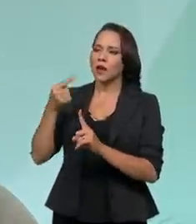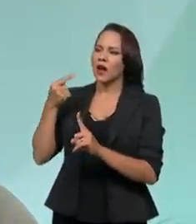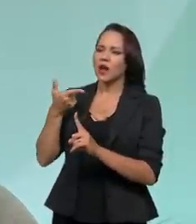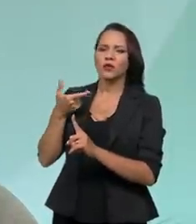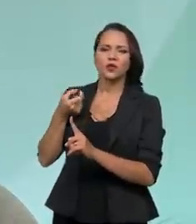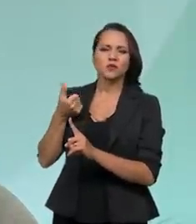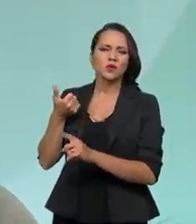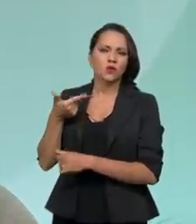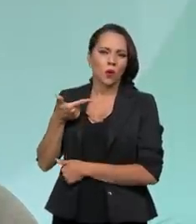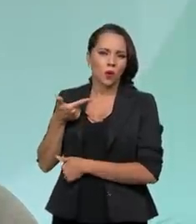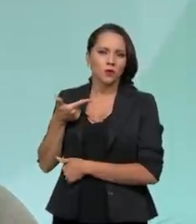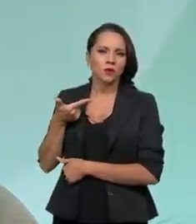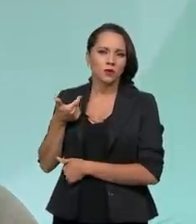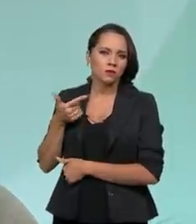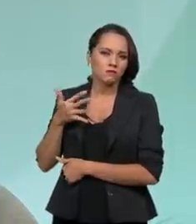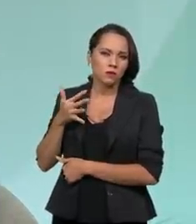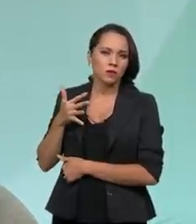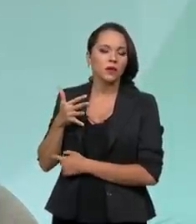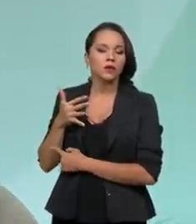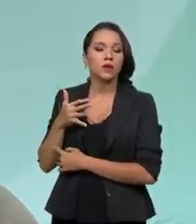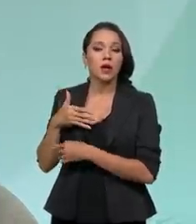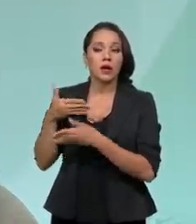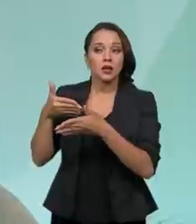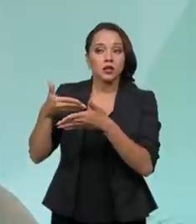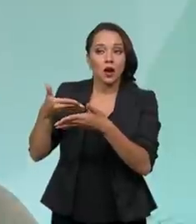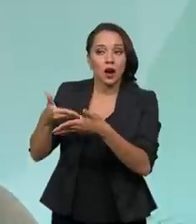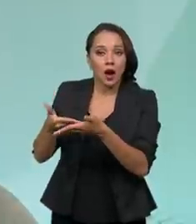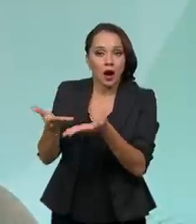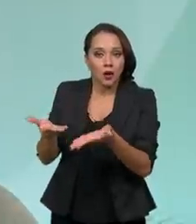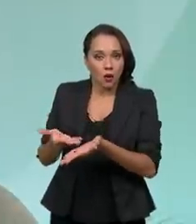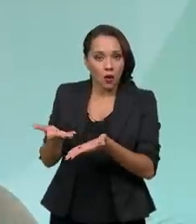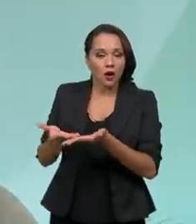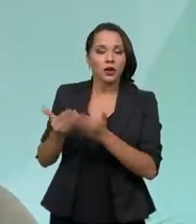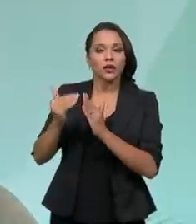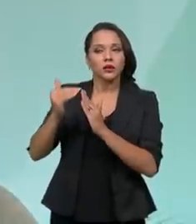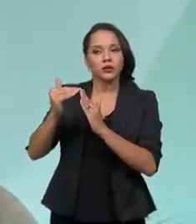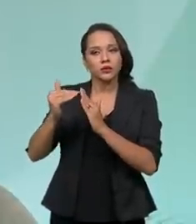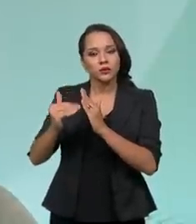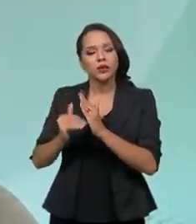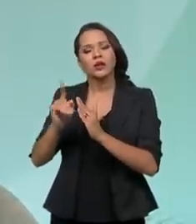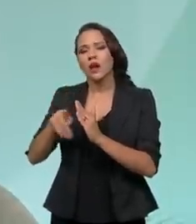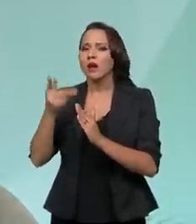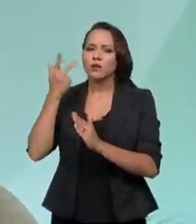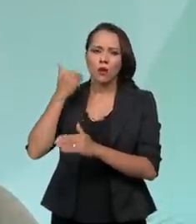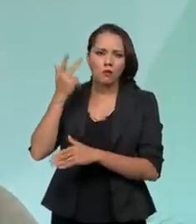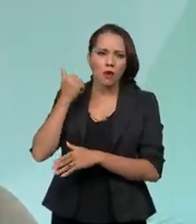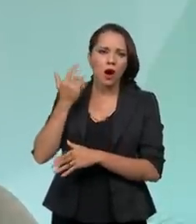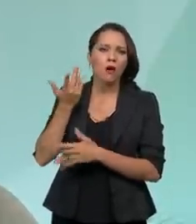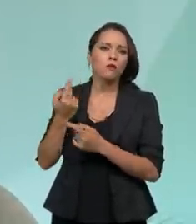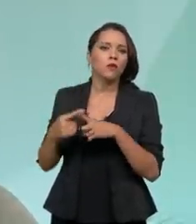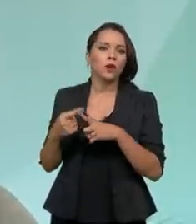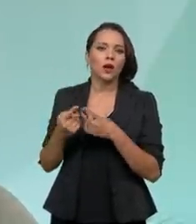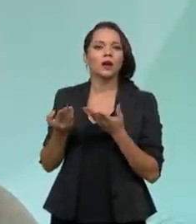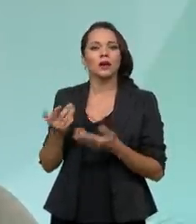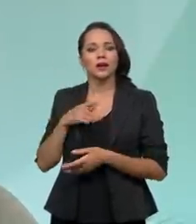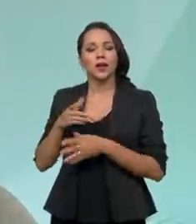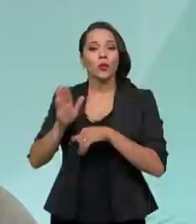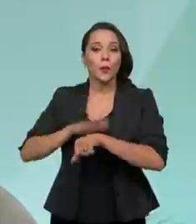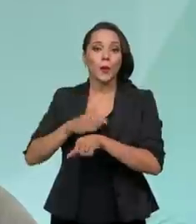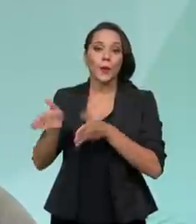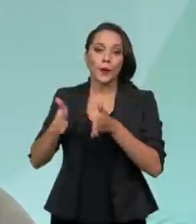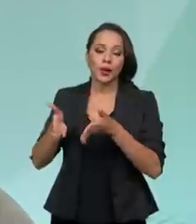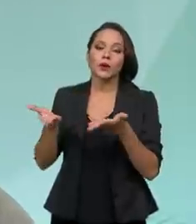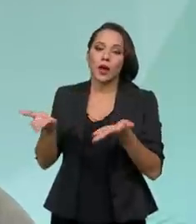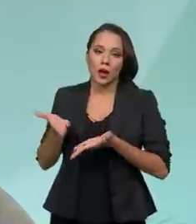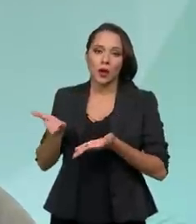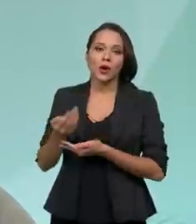2012 e chega agora num decréscimo que é natural por conta do momento que nós já